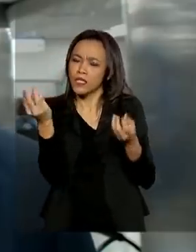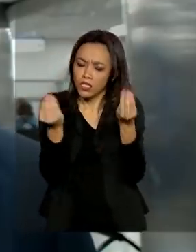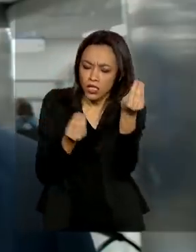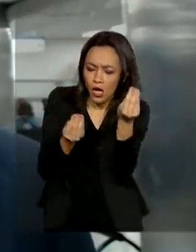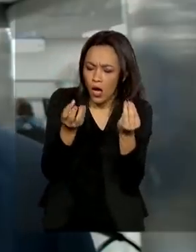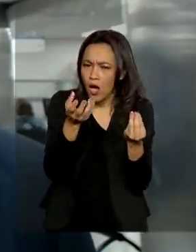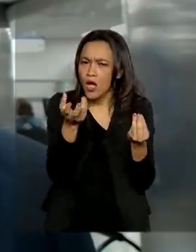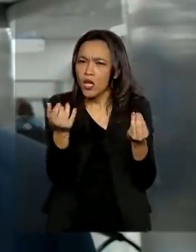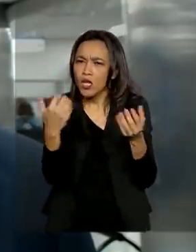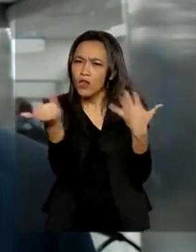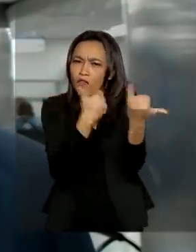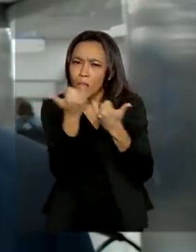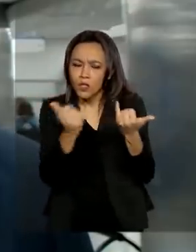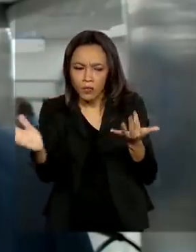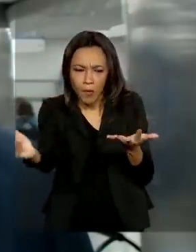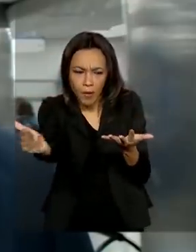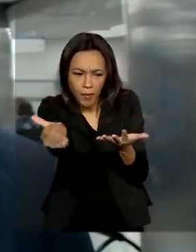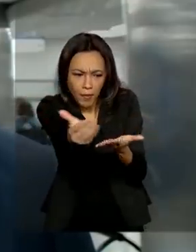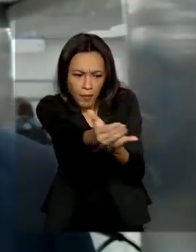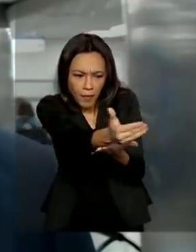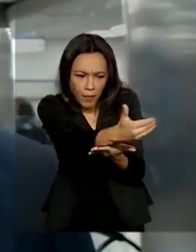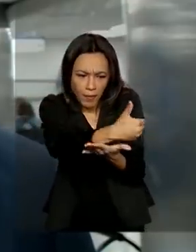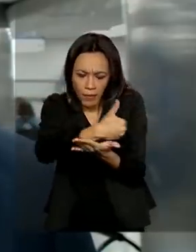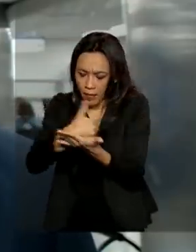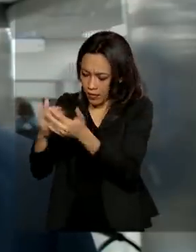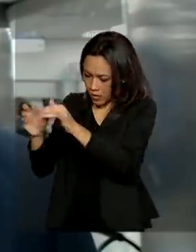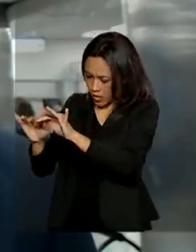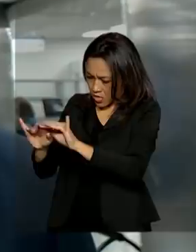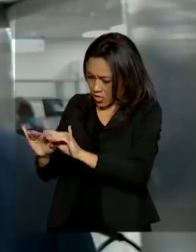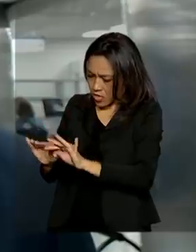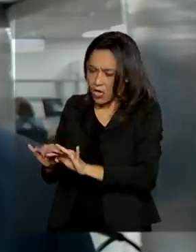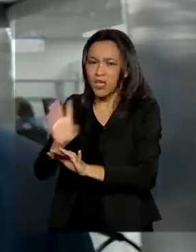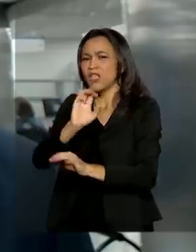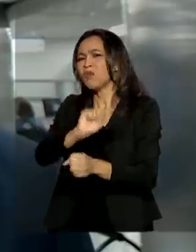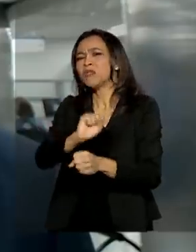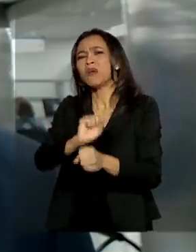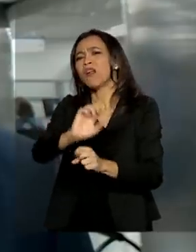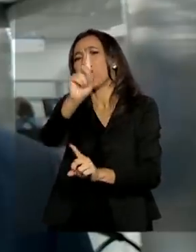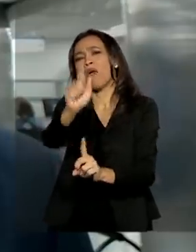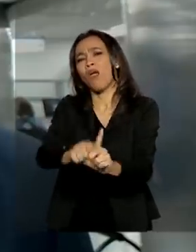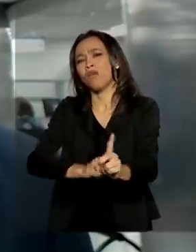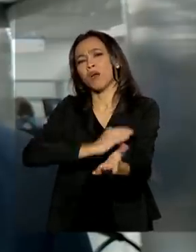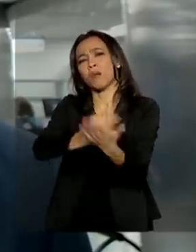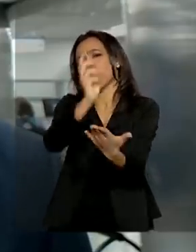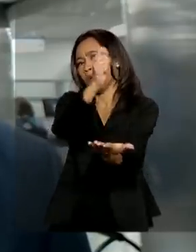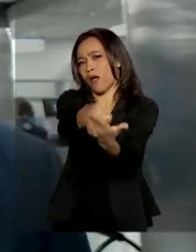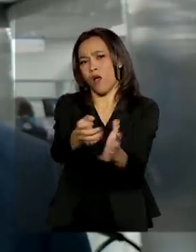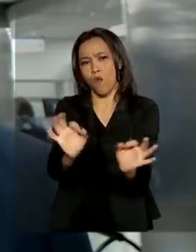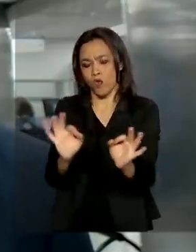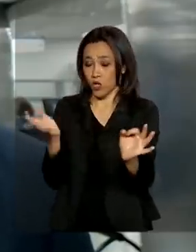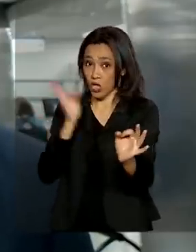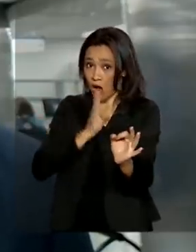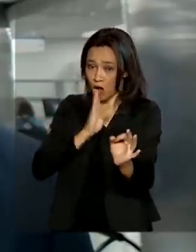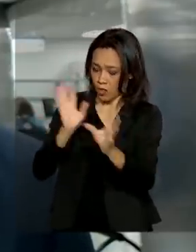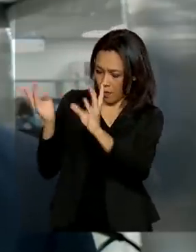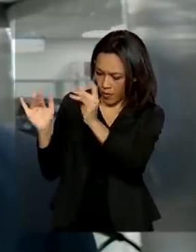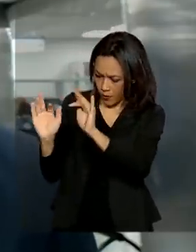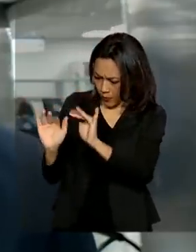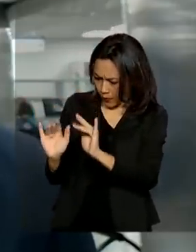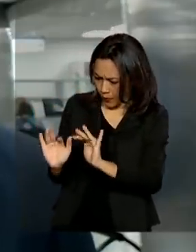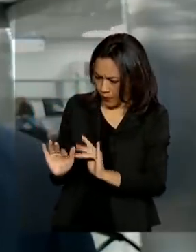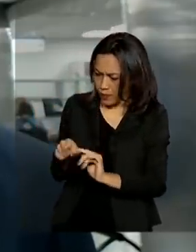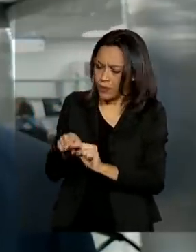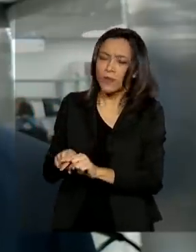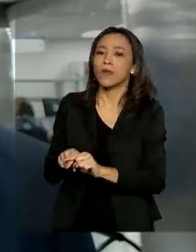da base de dados. E para não esperar um mês para começar a pagar, nós começamos pagando